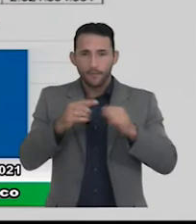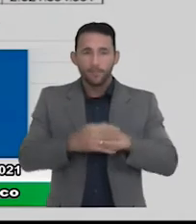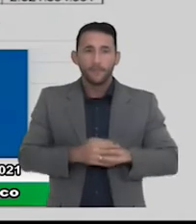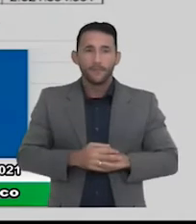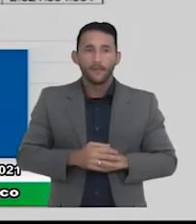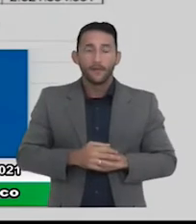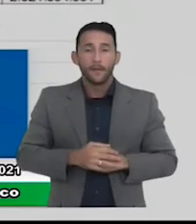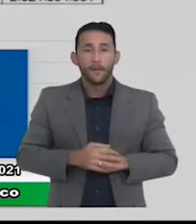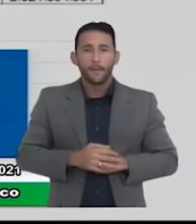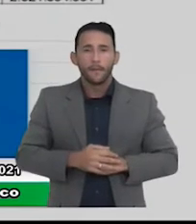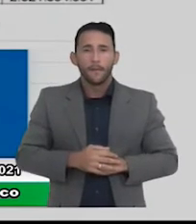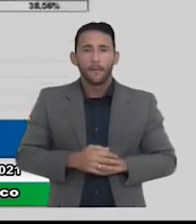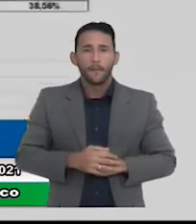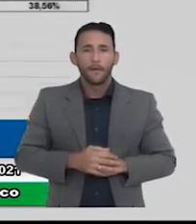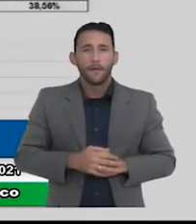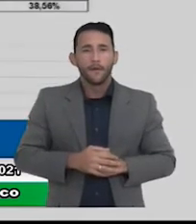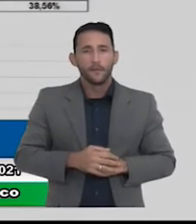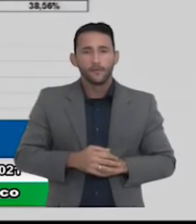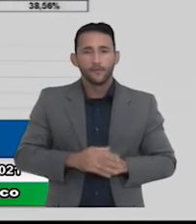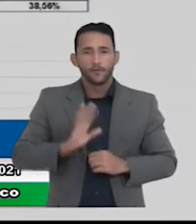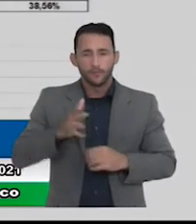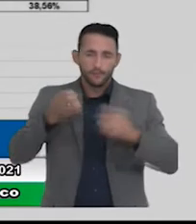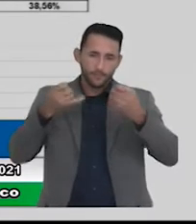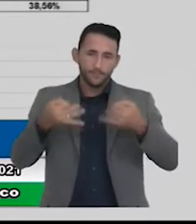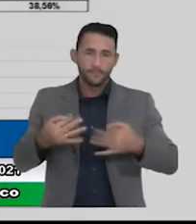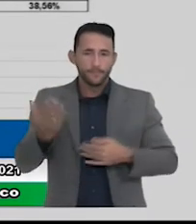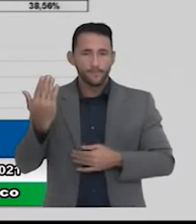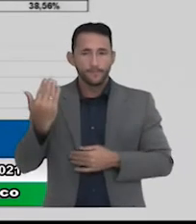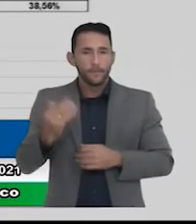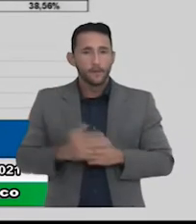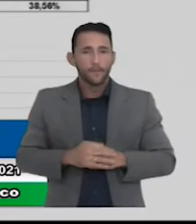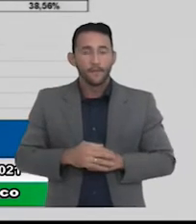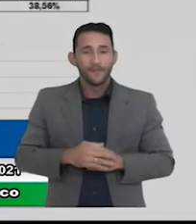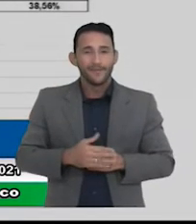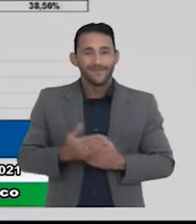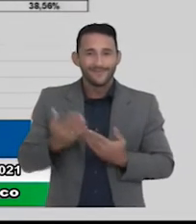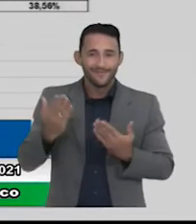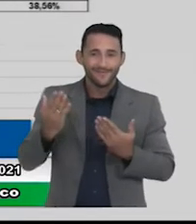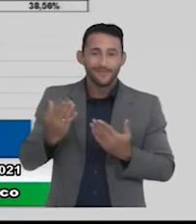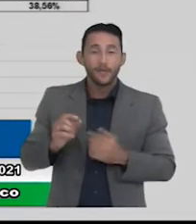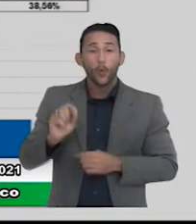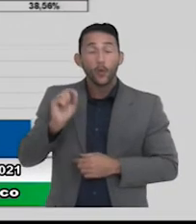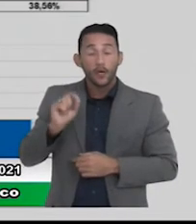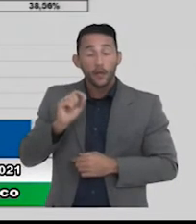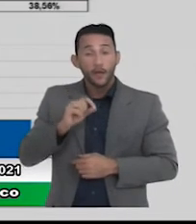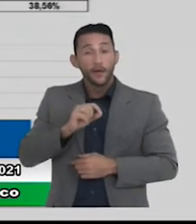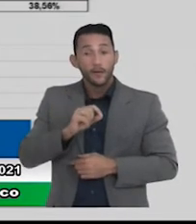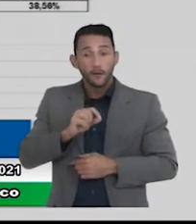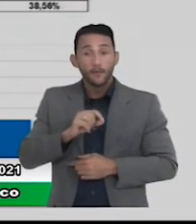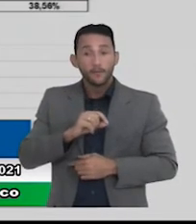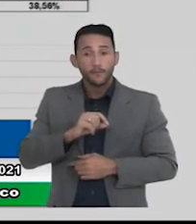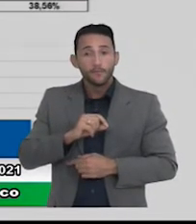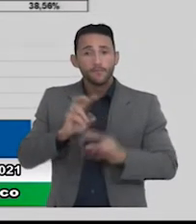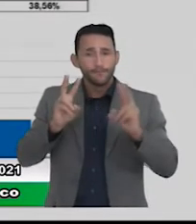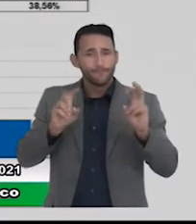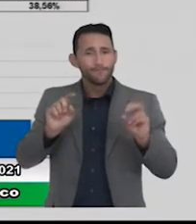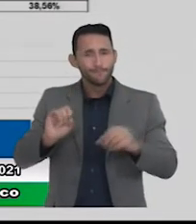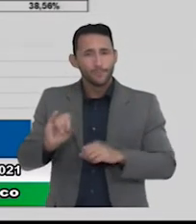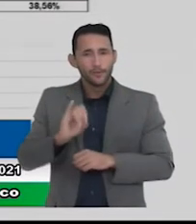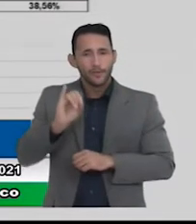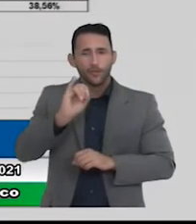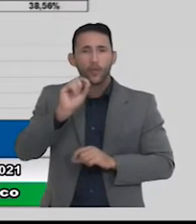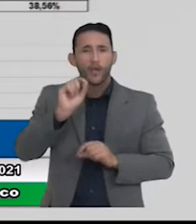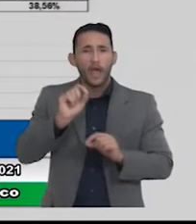a RCL eu já expliquei e aqui eu acho que é o grande ponto também que é a despesa com o pessoal